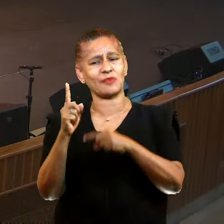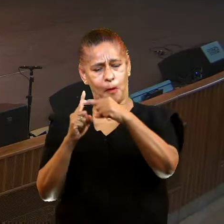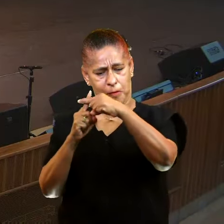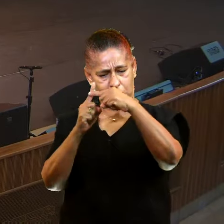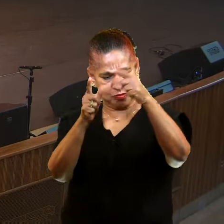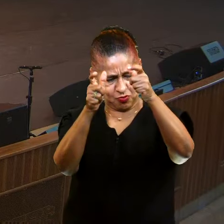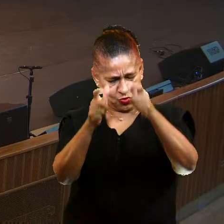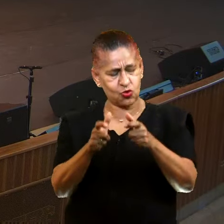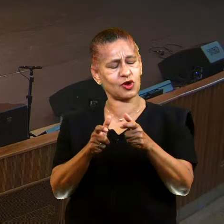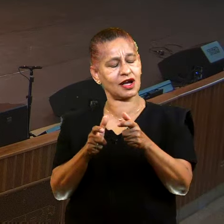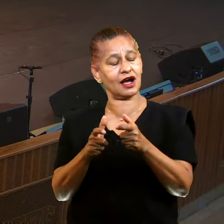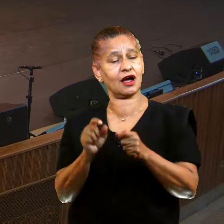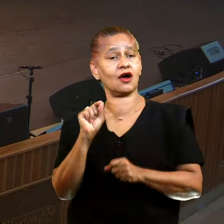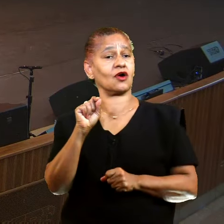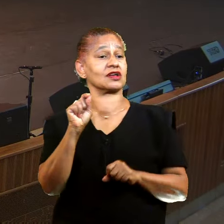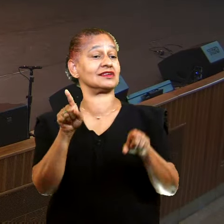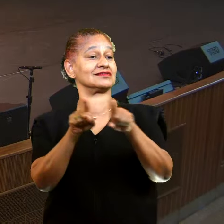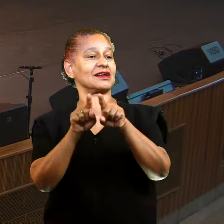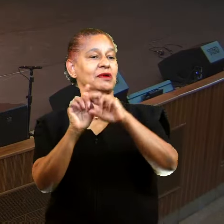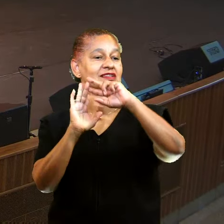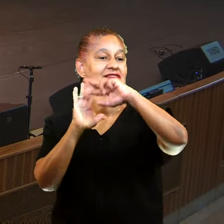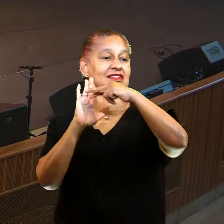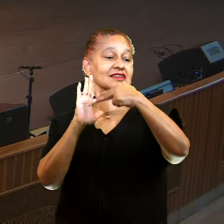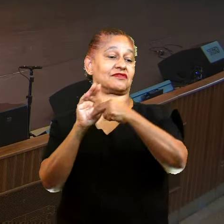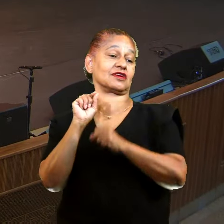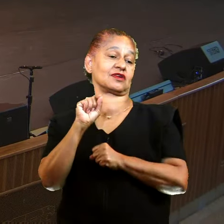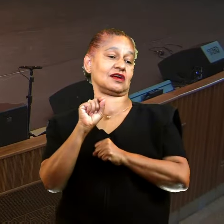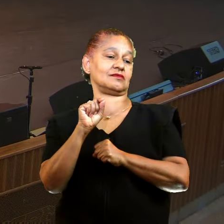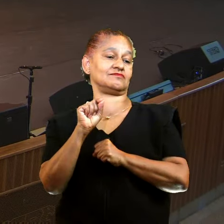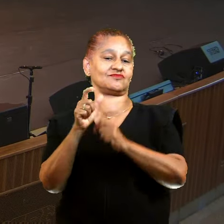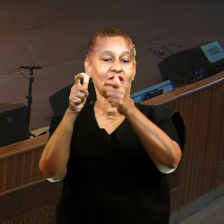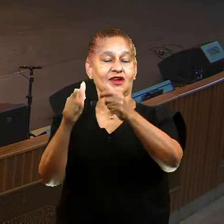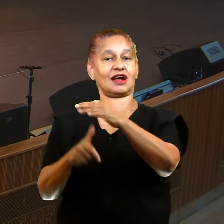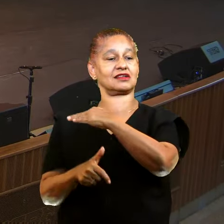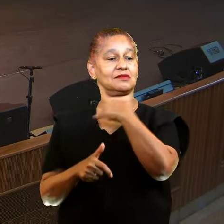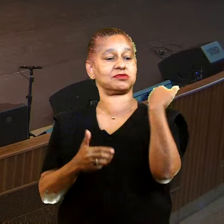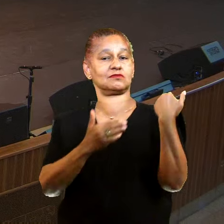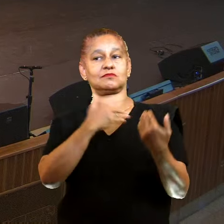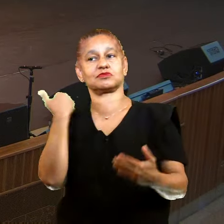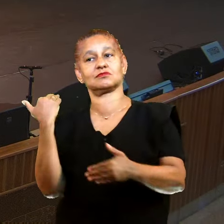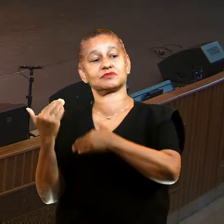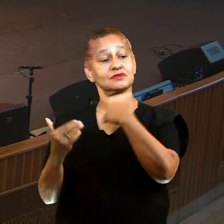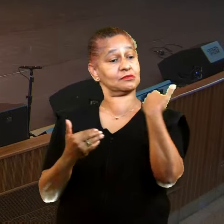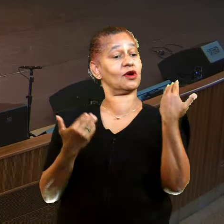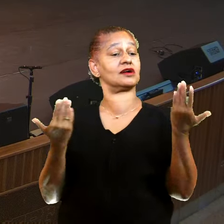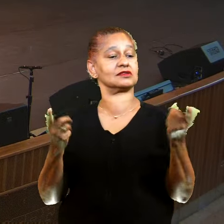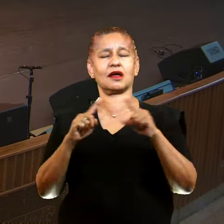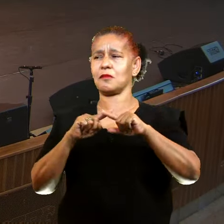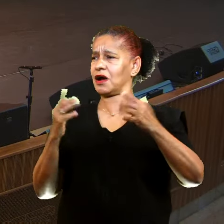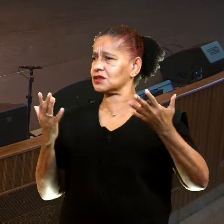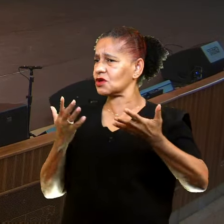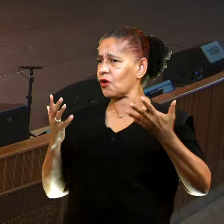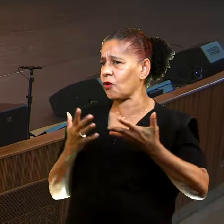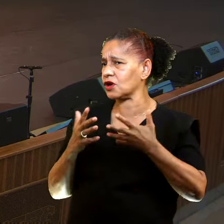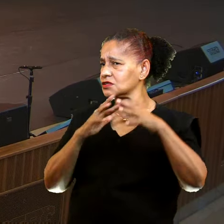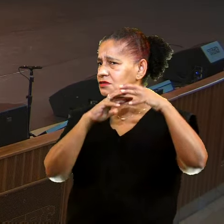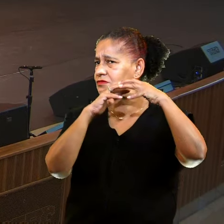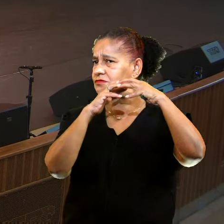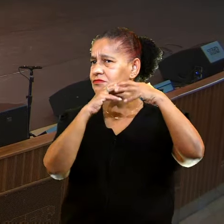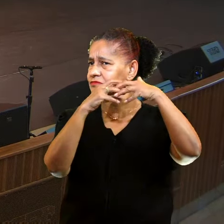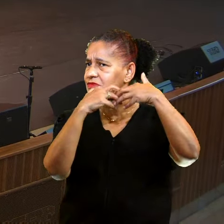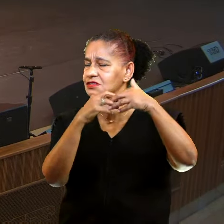lá também é o lugar de morte. E quando você pensa nos dias de hoje, nada mudou.